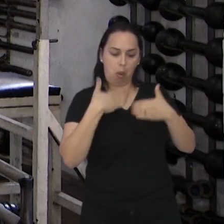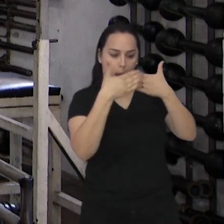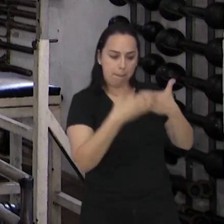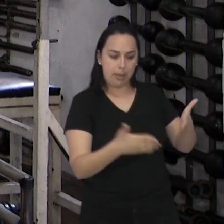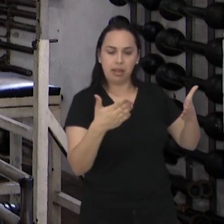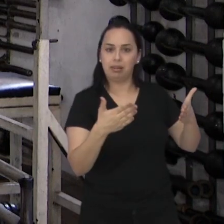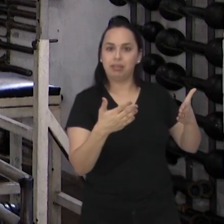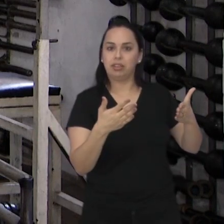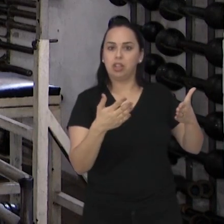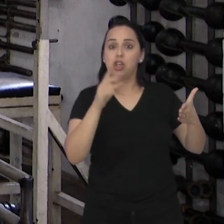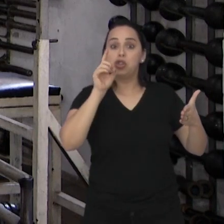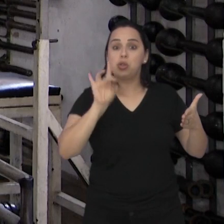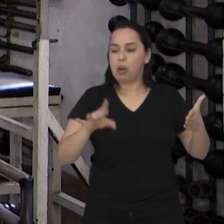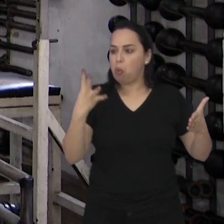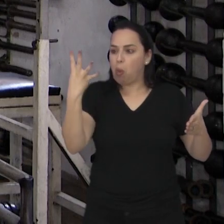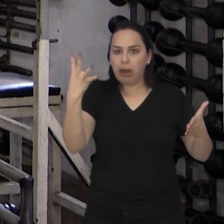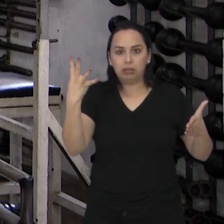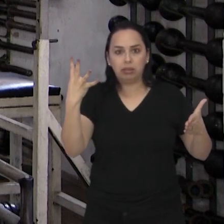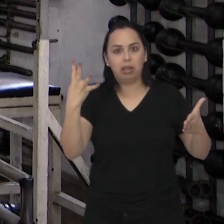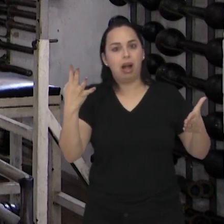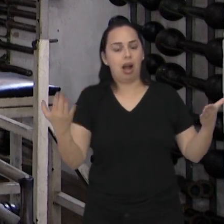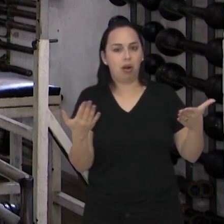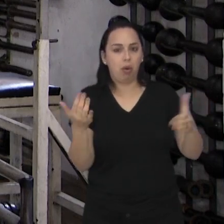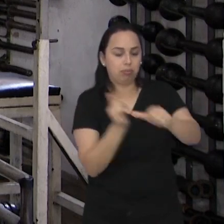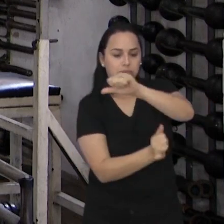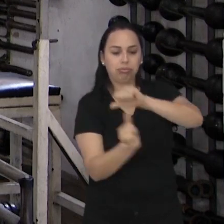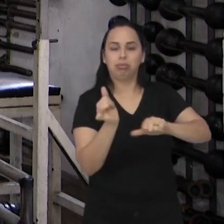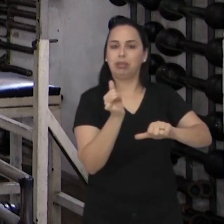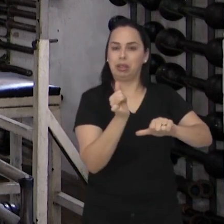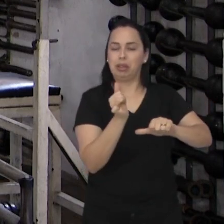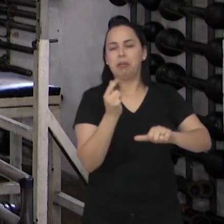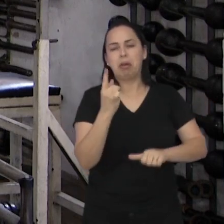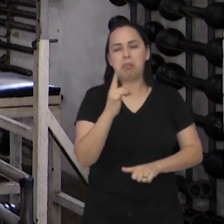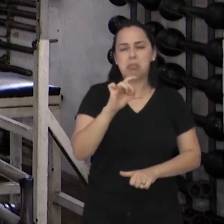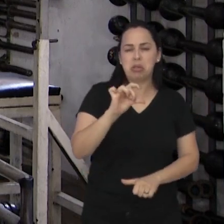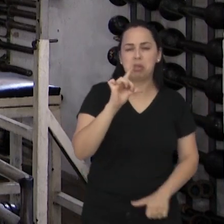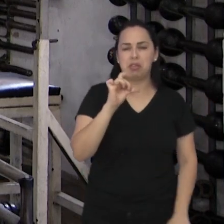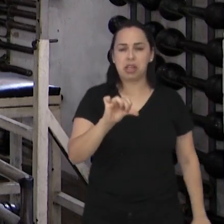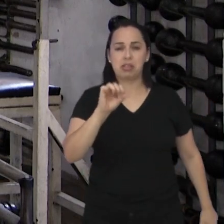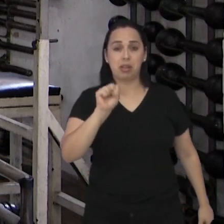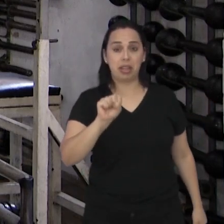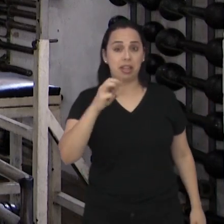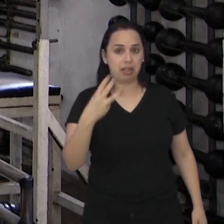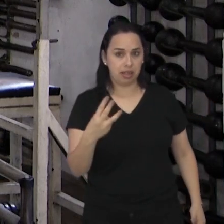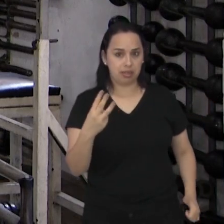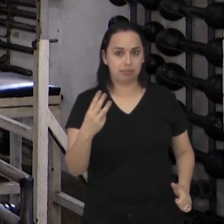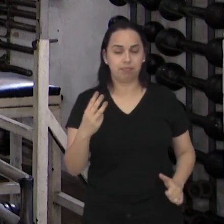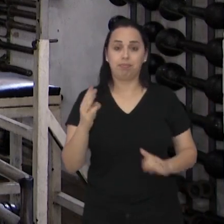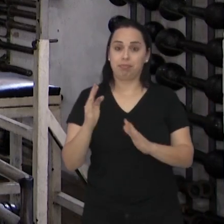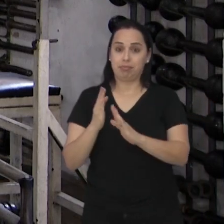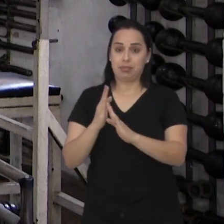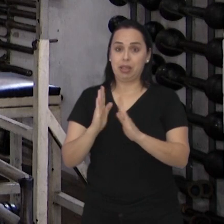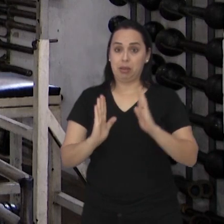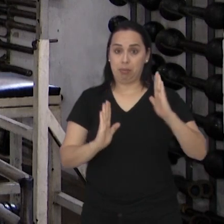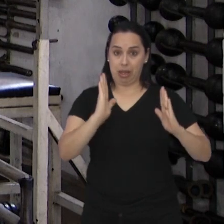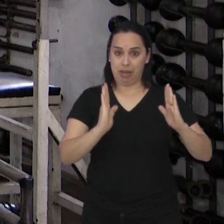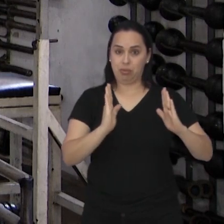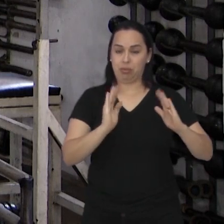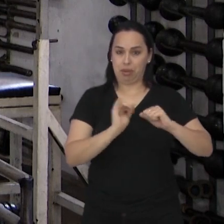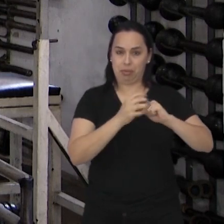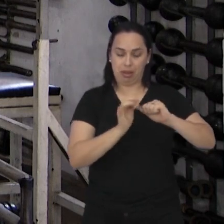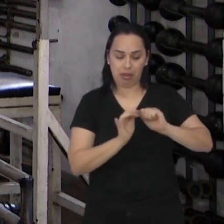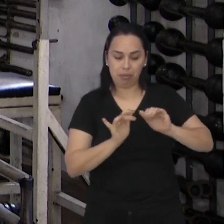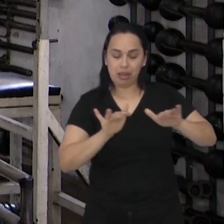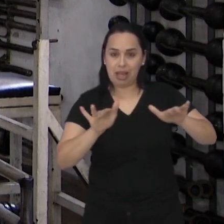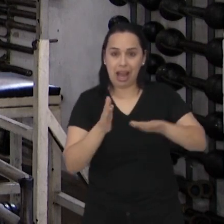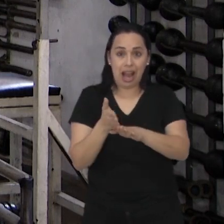A minha foi a quinta, naquela época, em 83. E, antes dessa pandemia, a